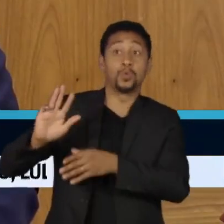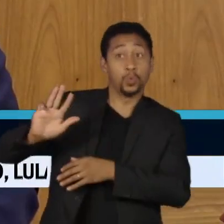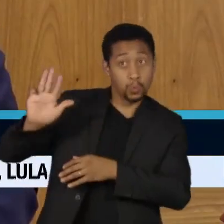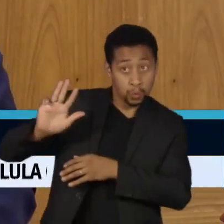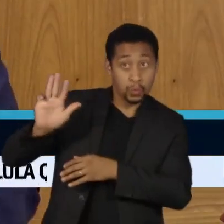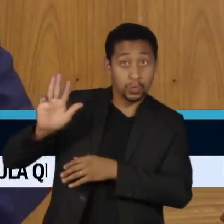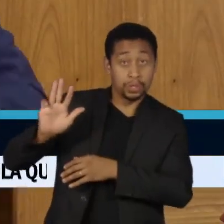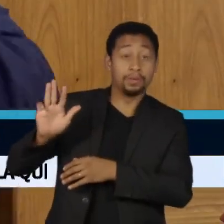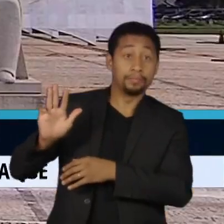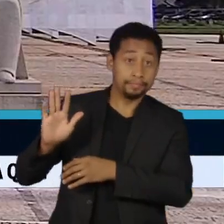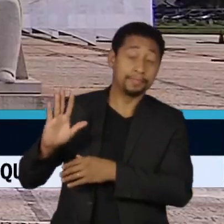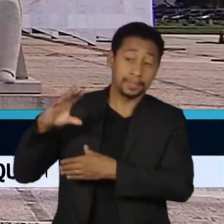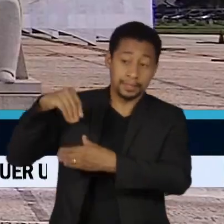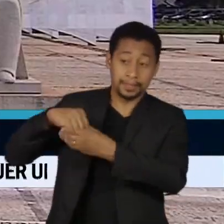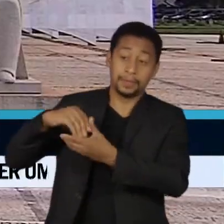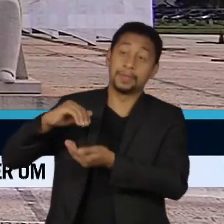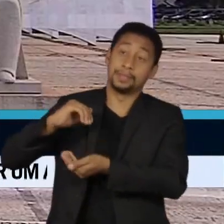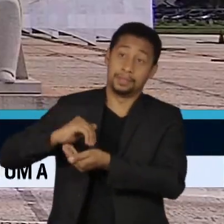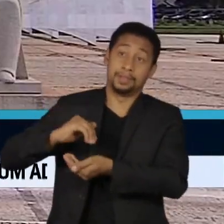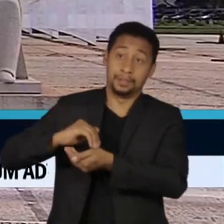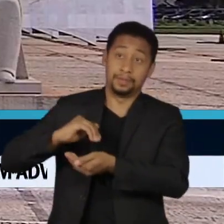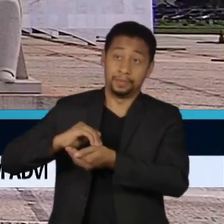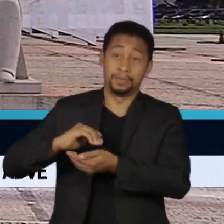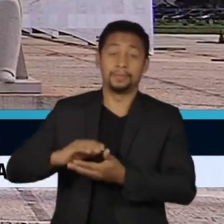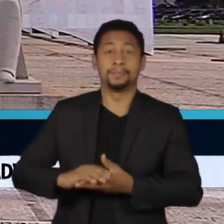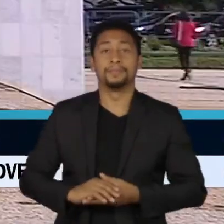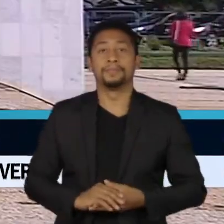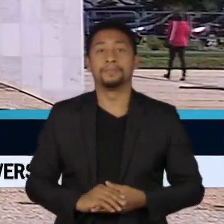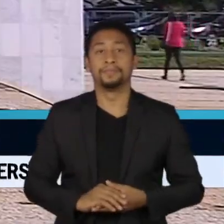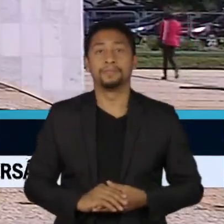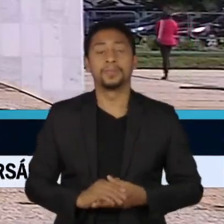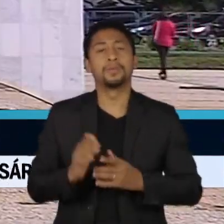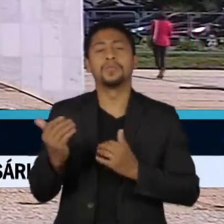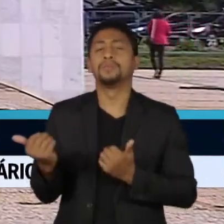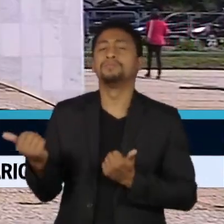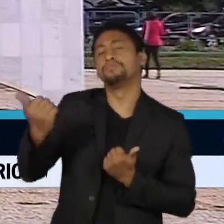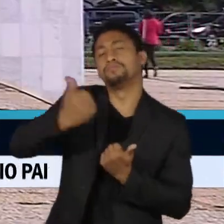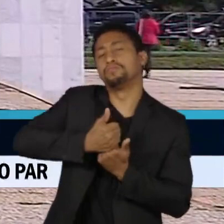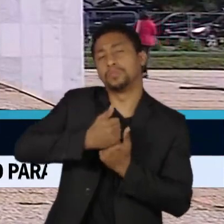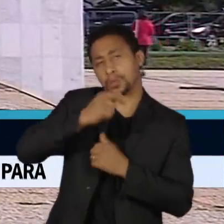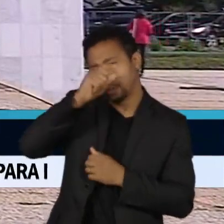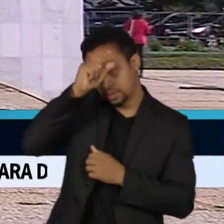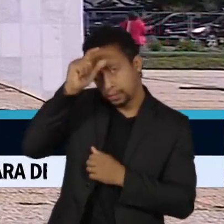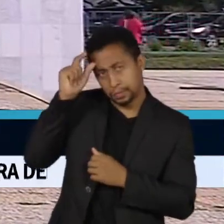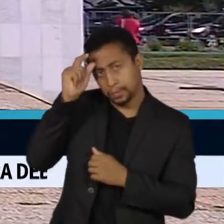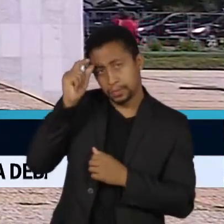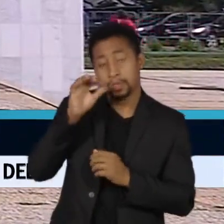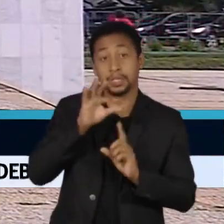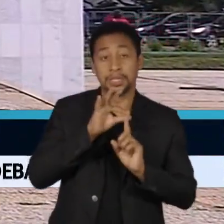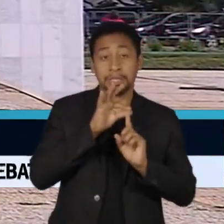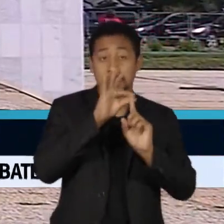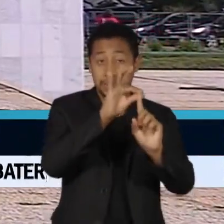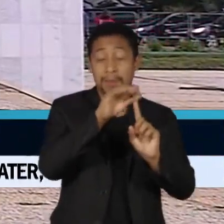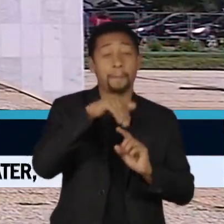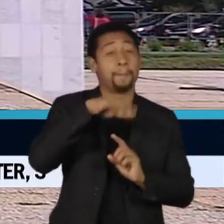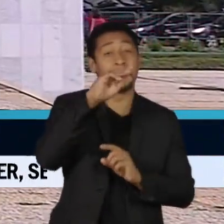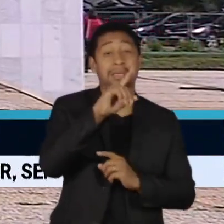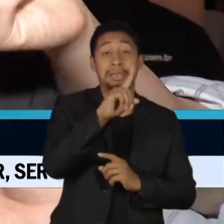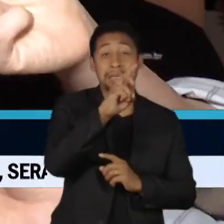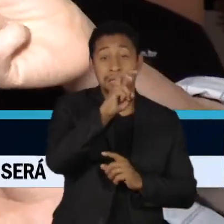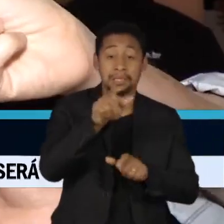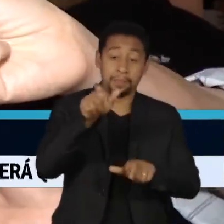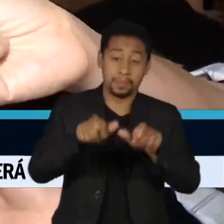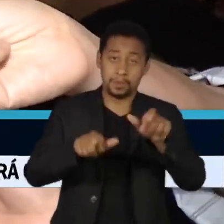Inácio Lula da Silva no Supremo Tribunal Federal. Para substituí-lo, foram sugeridos mais de 15 nomes.